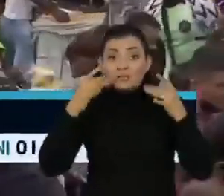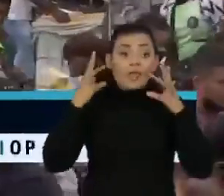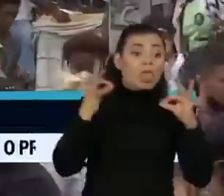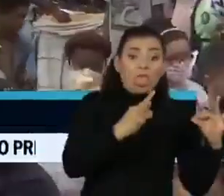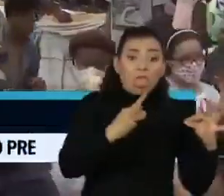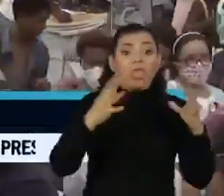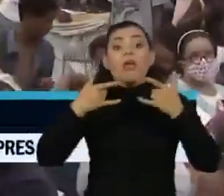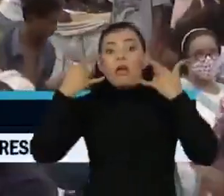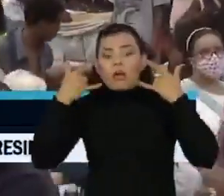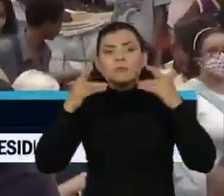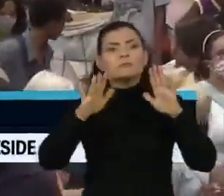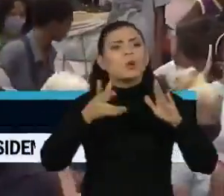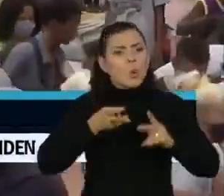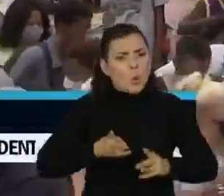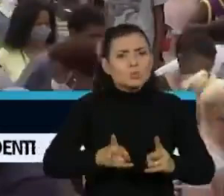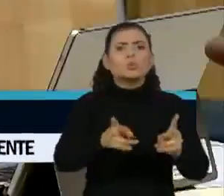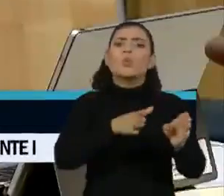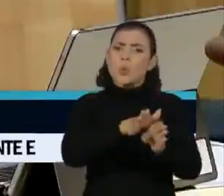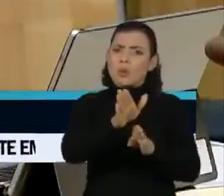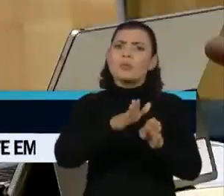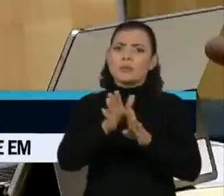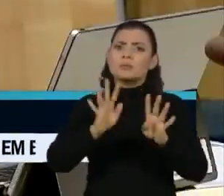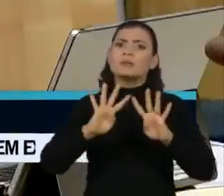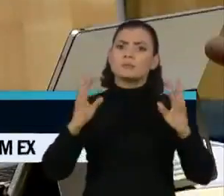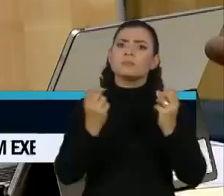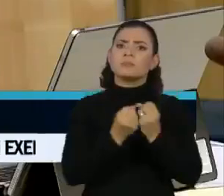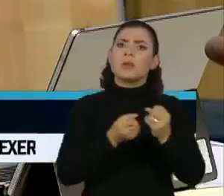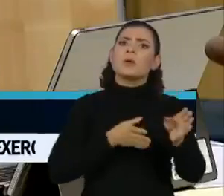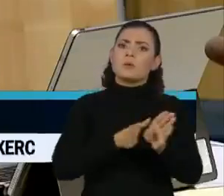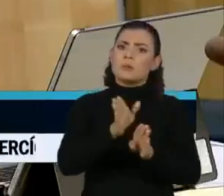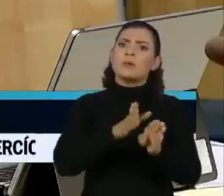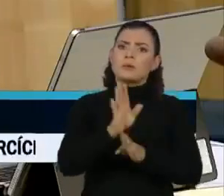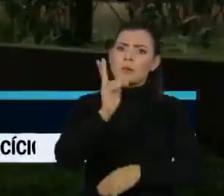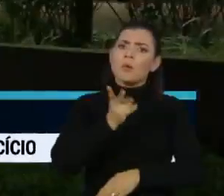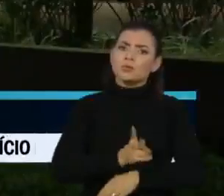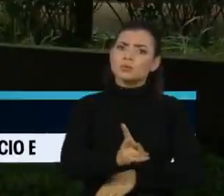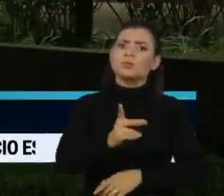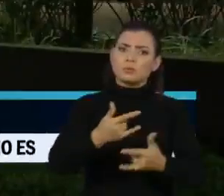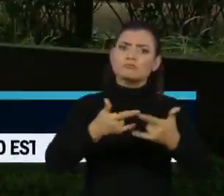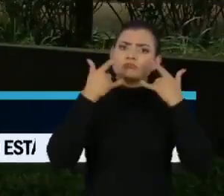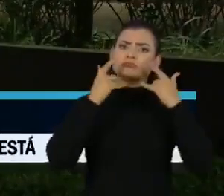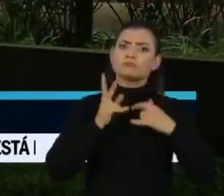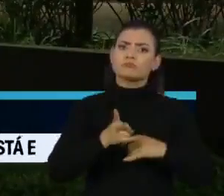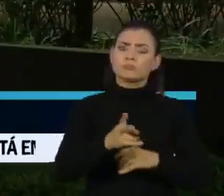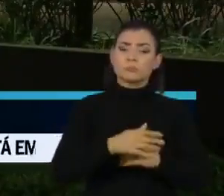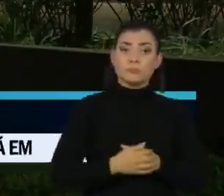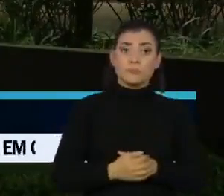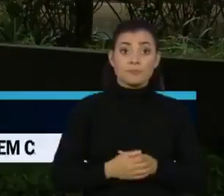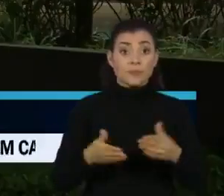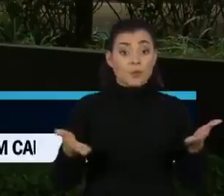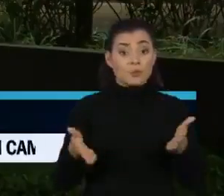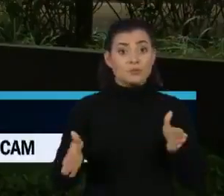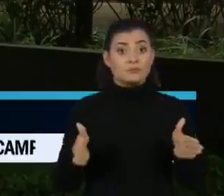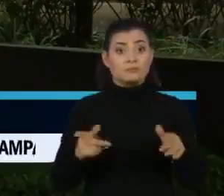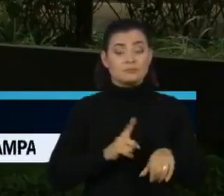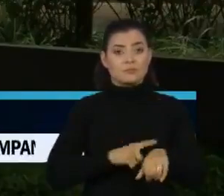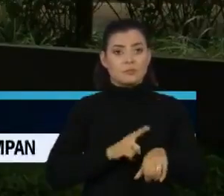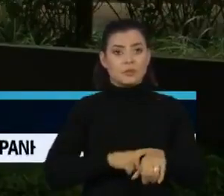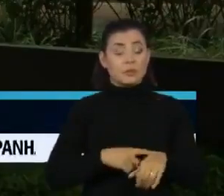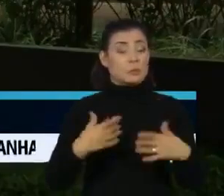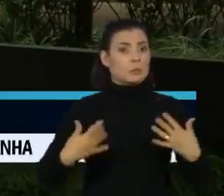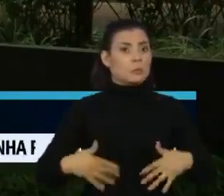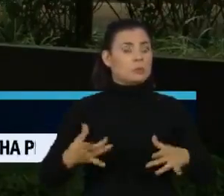essa continua sendo uma orientação da Organização Mundial da Saúde. O momento que vivemos agora pode ser um